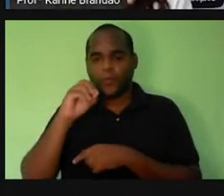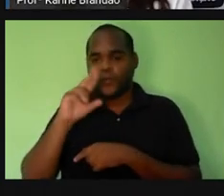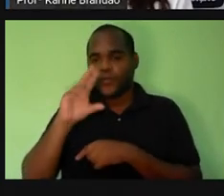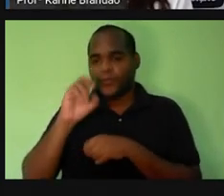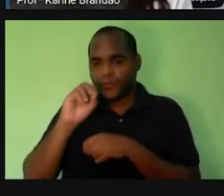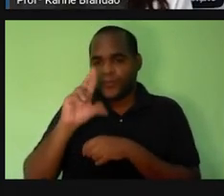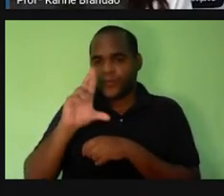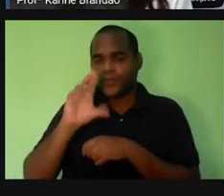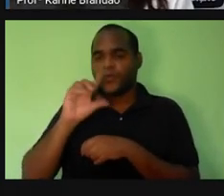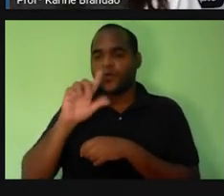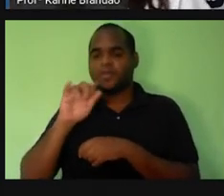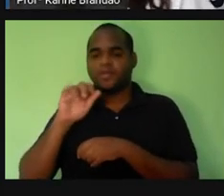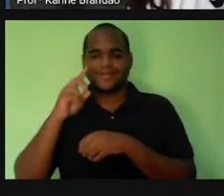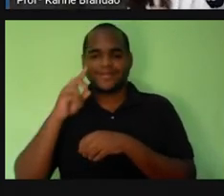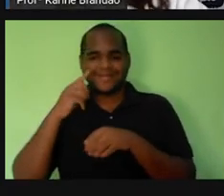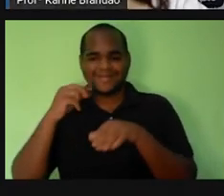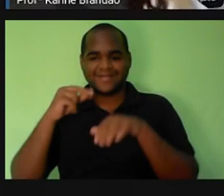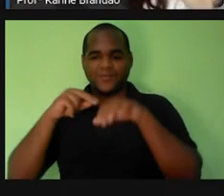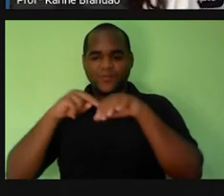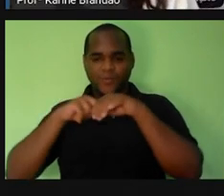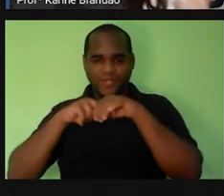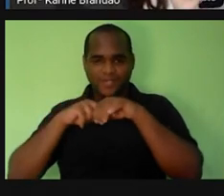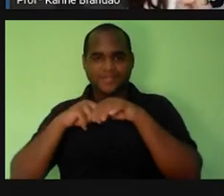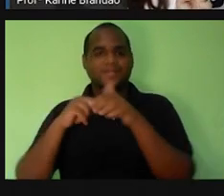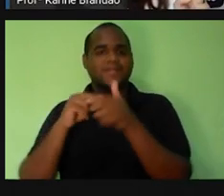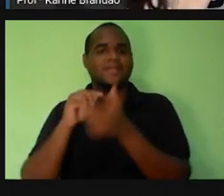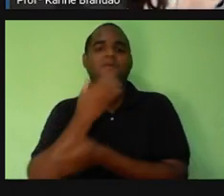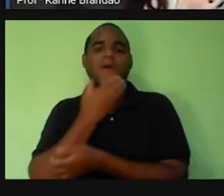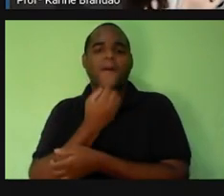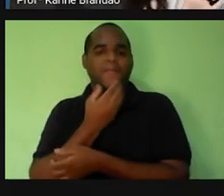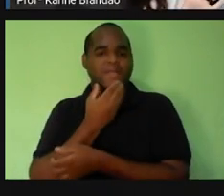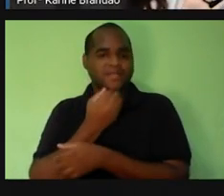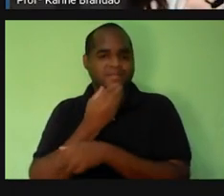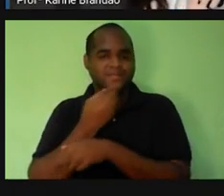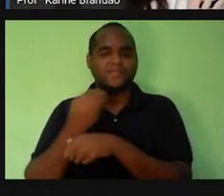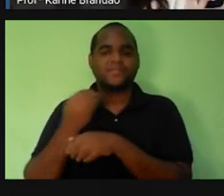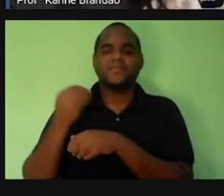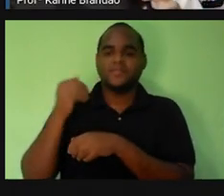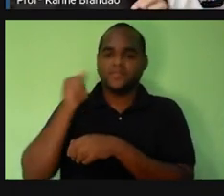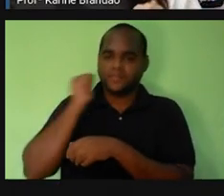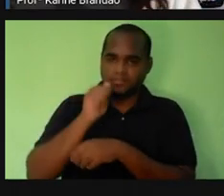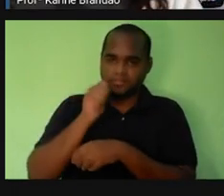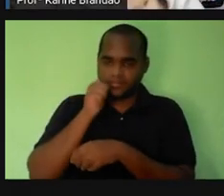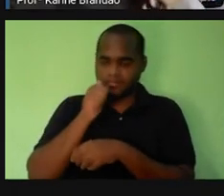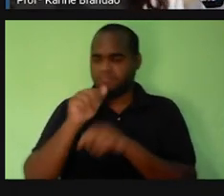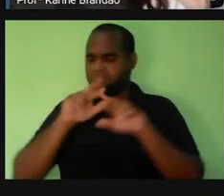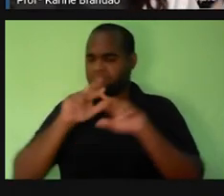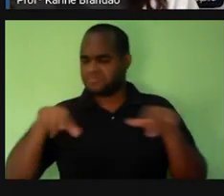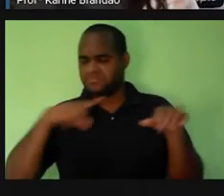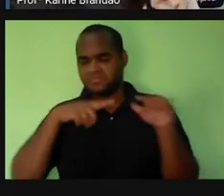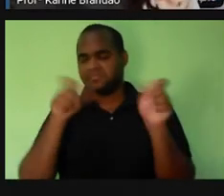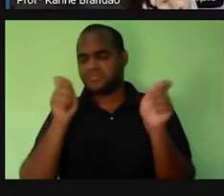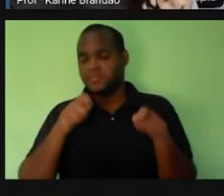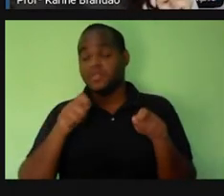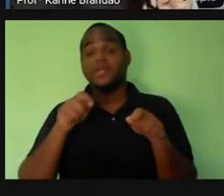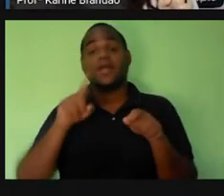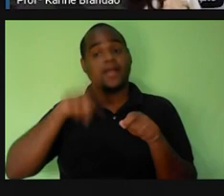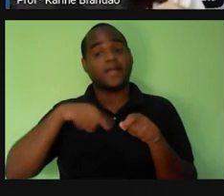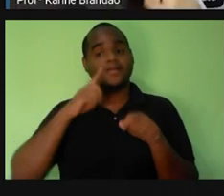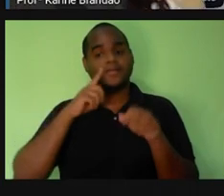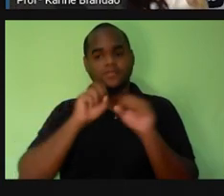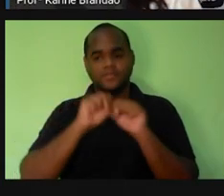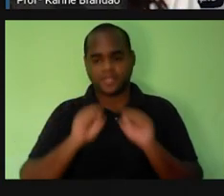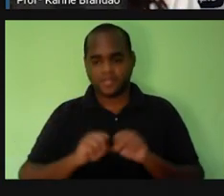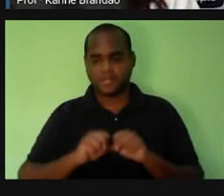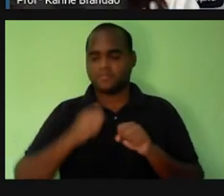tratar do trato urinário, por exemplo, né? Um exemplo aqui. Então, o nosso sistema discretou.